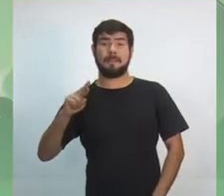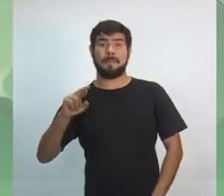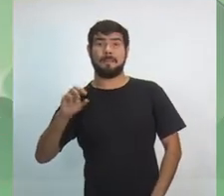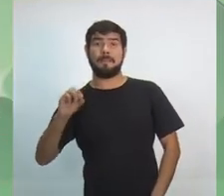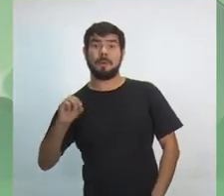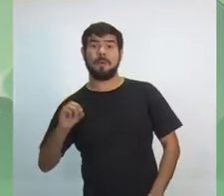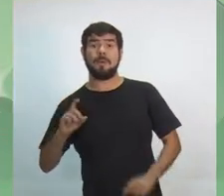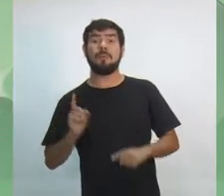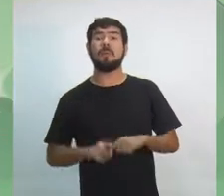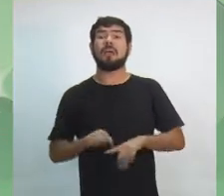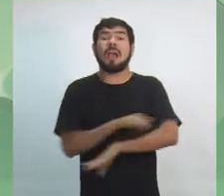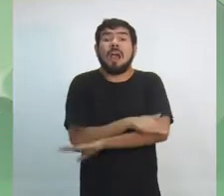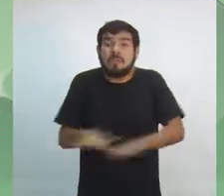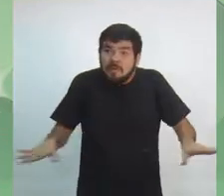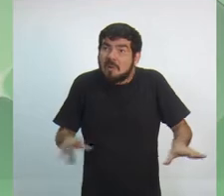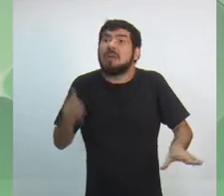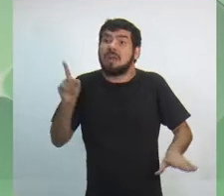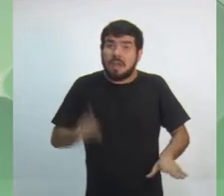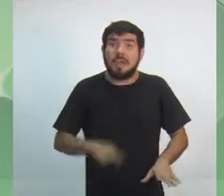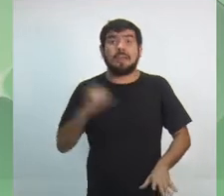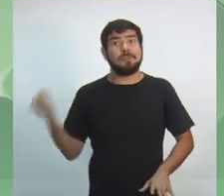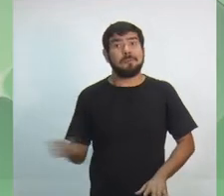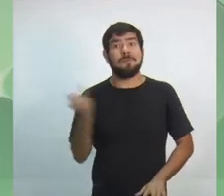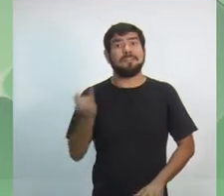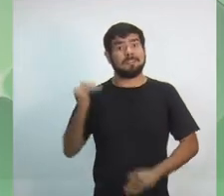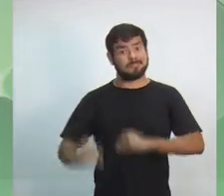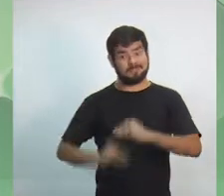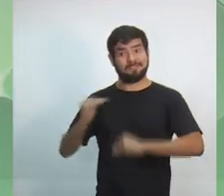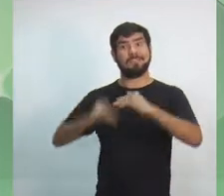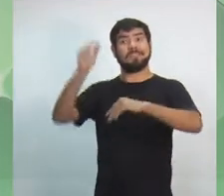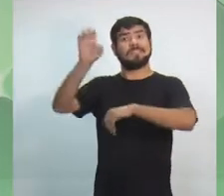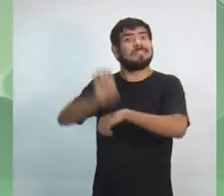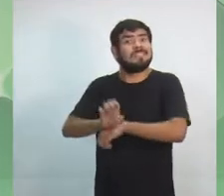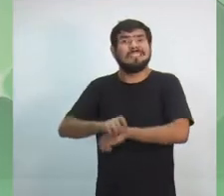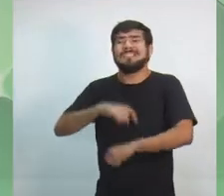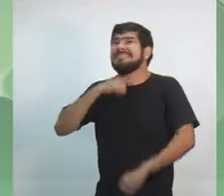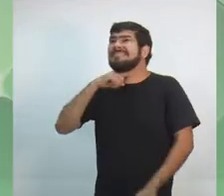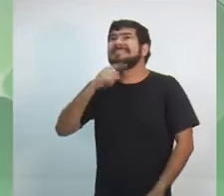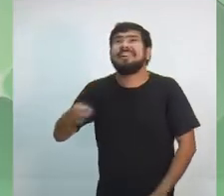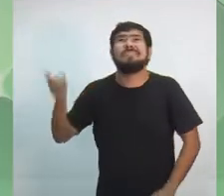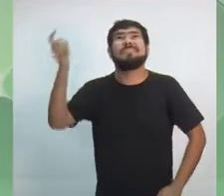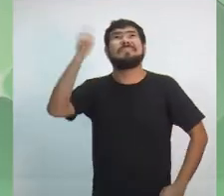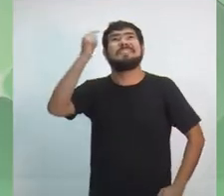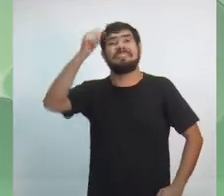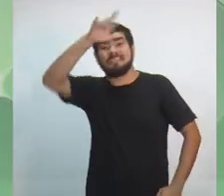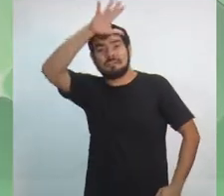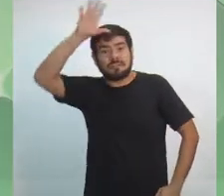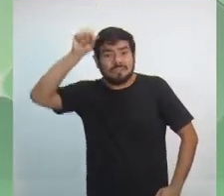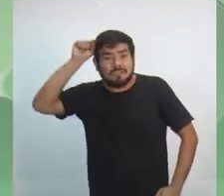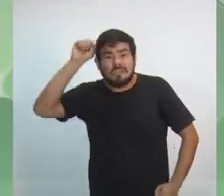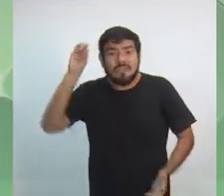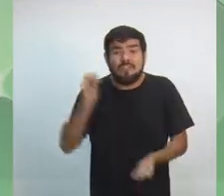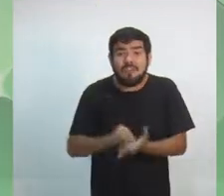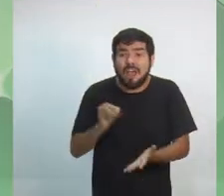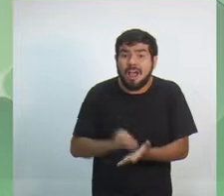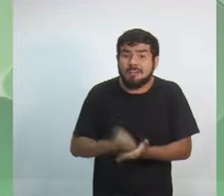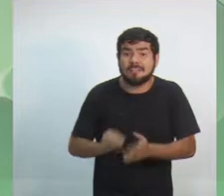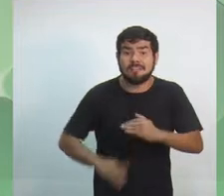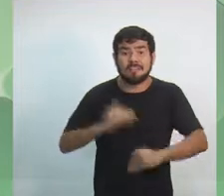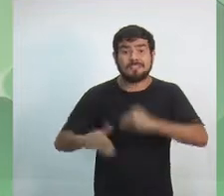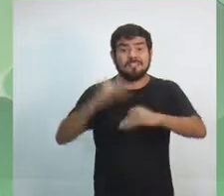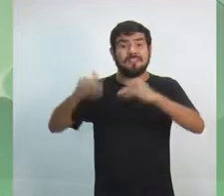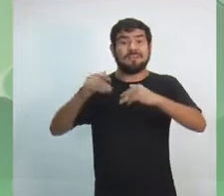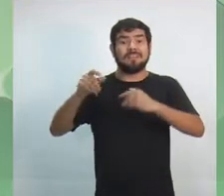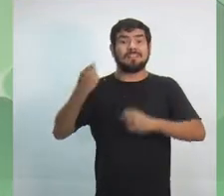CEPROR, que é um órgão fundamental para o desenvolvimento do estado. Não dá para pensar no Amazonas sem o desenvolvimento da nossa